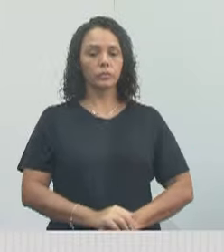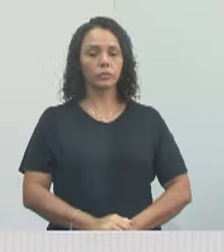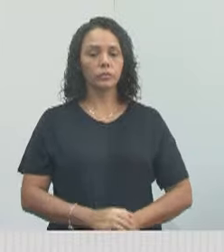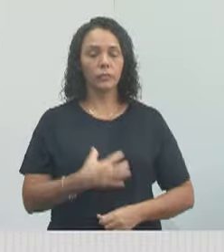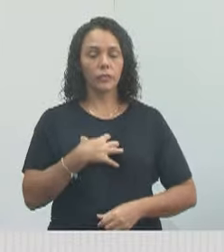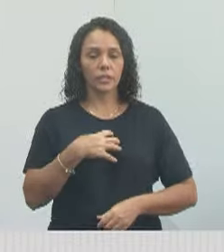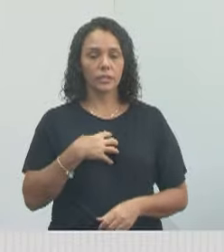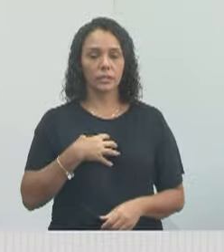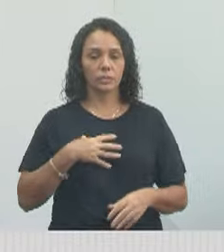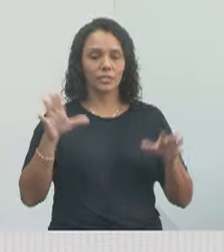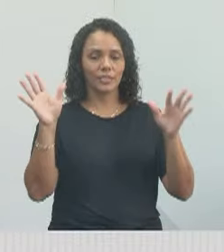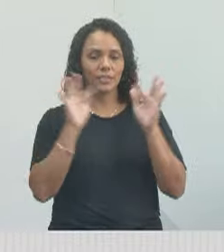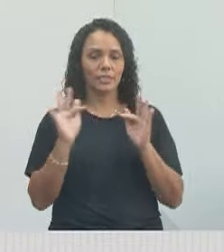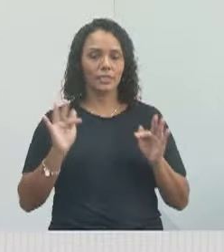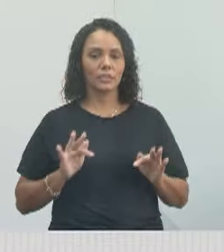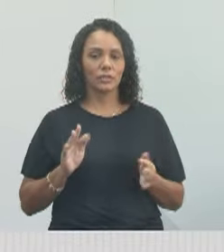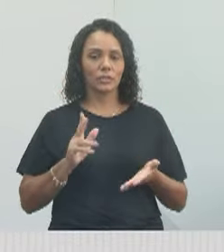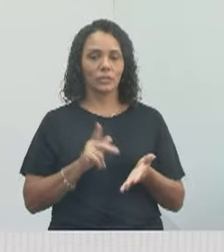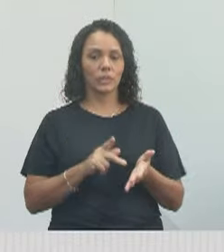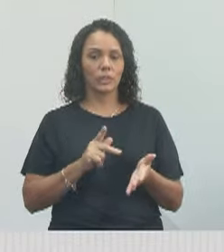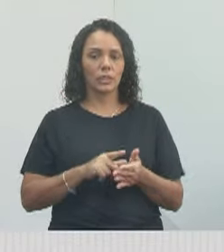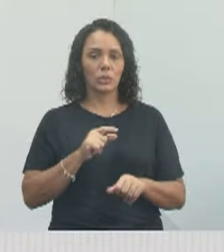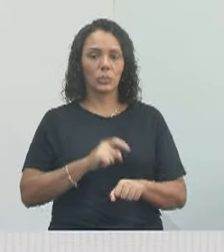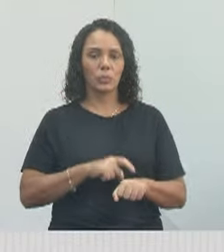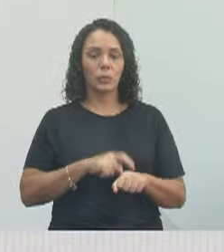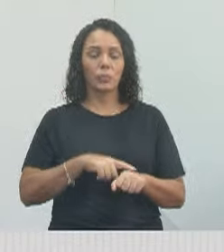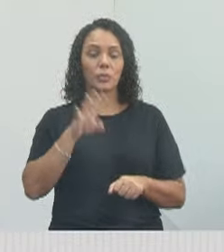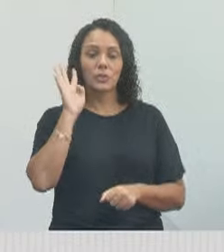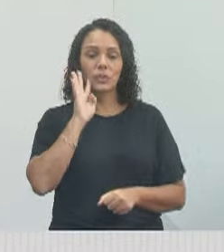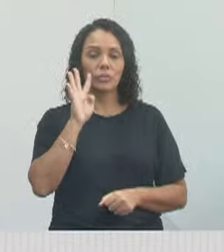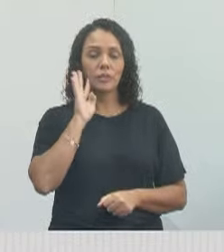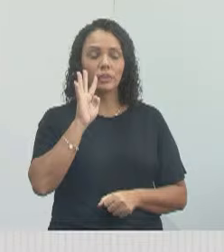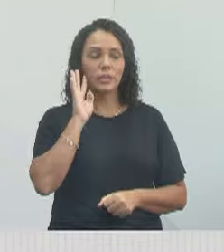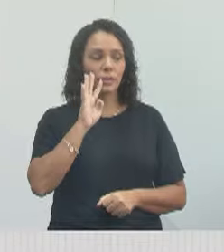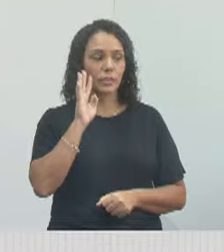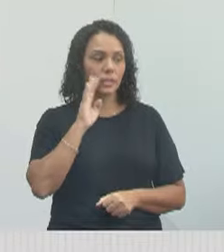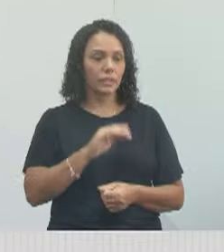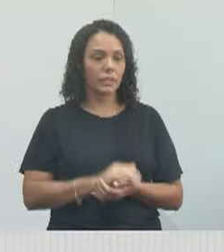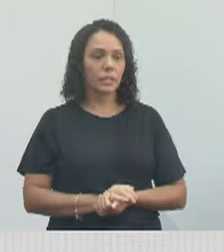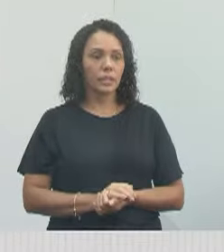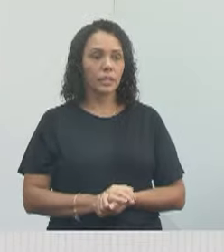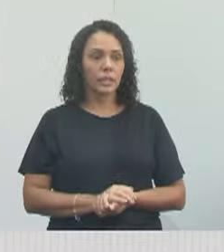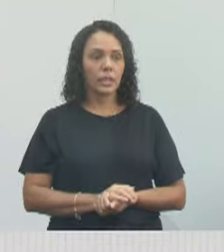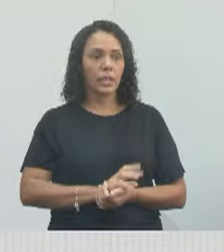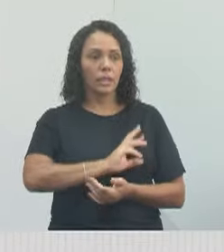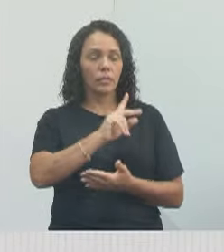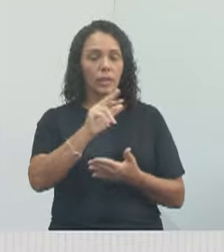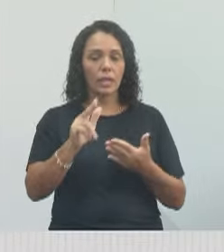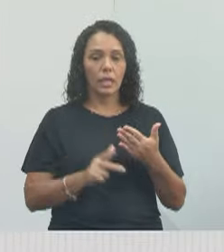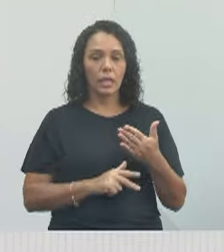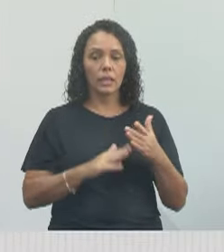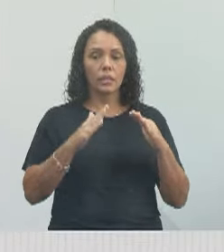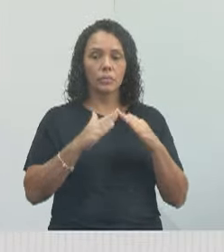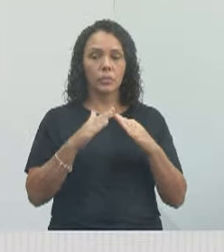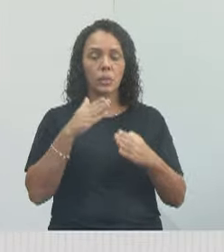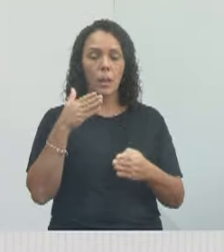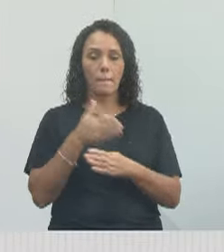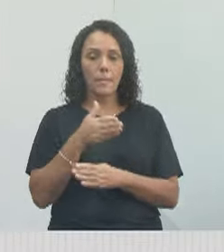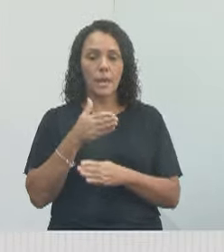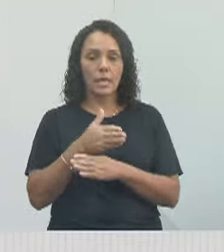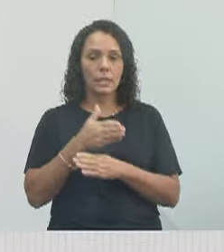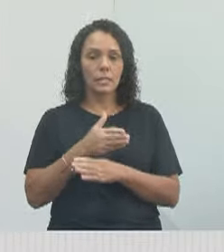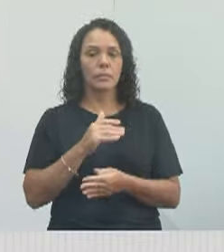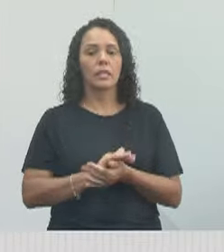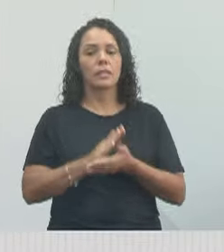ficou muito feliz, foi um momento muito alegre, com a participação de muitos moradores, Quero agradecer ao